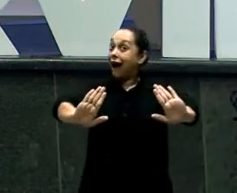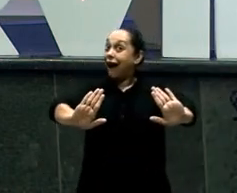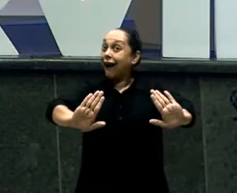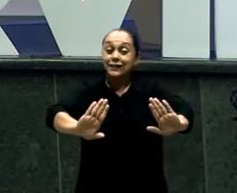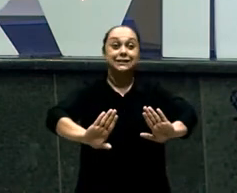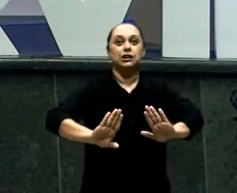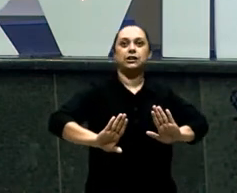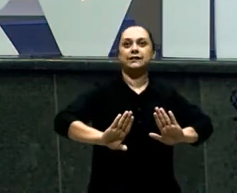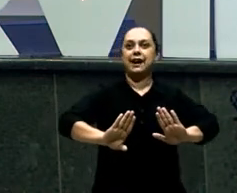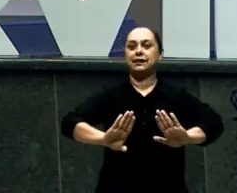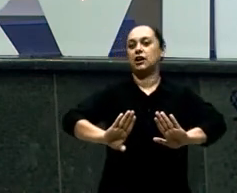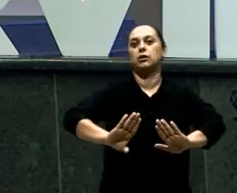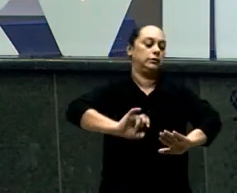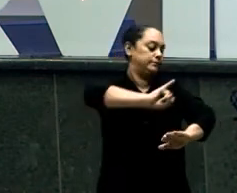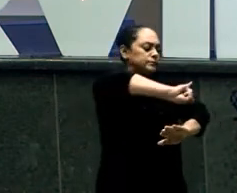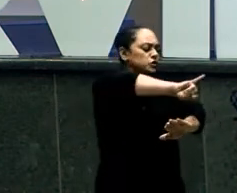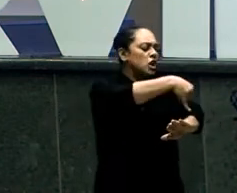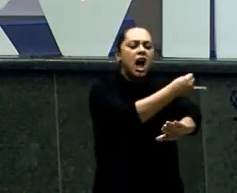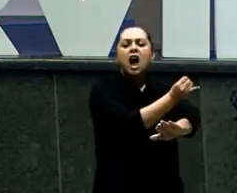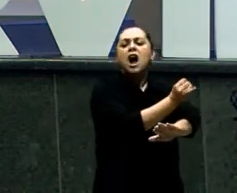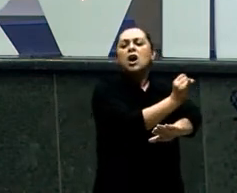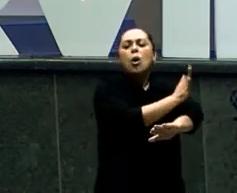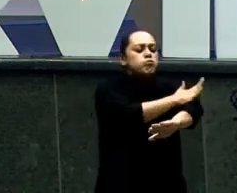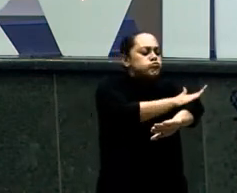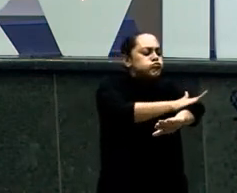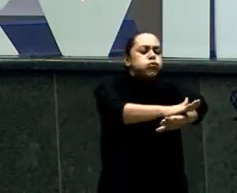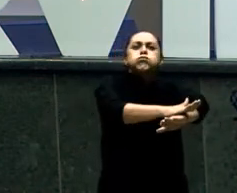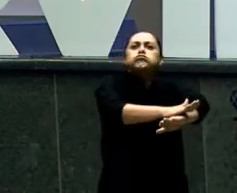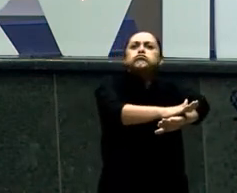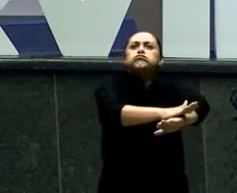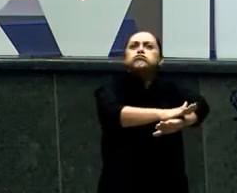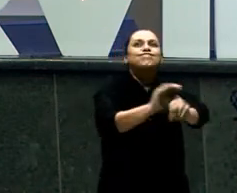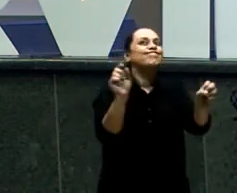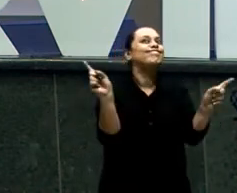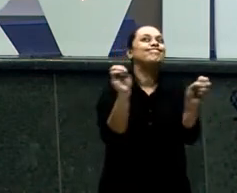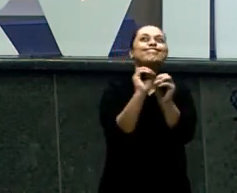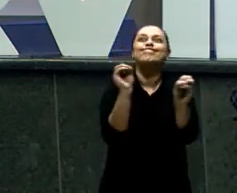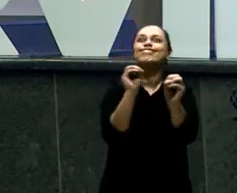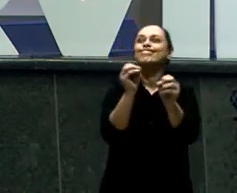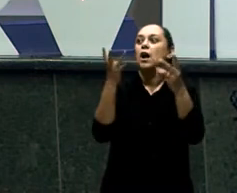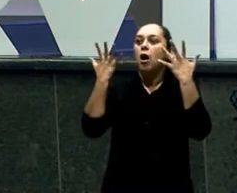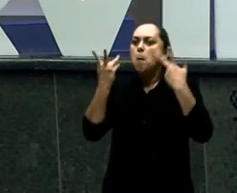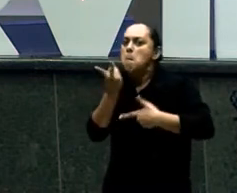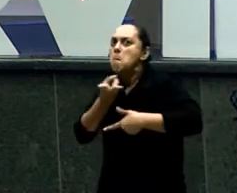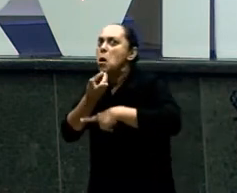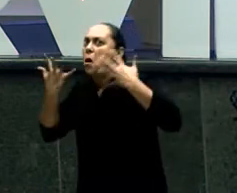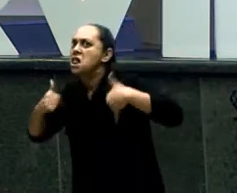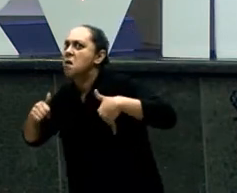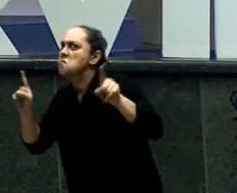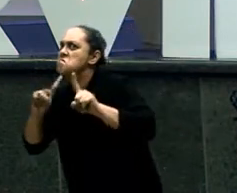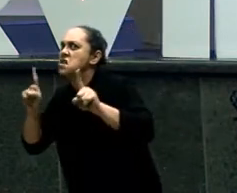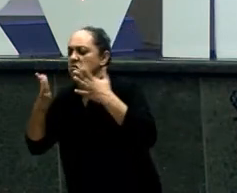referir A alguém que Comanda A logística De uma cozinha Porque o Jacó Ficou de canto E